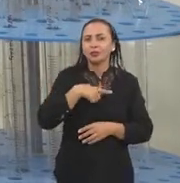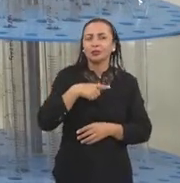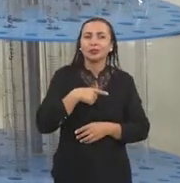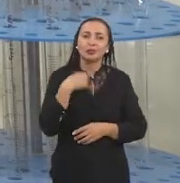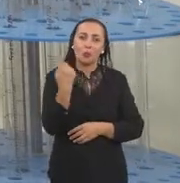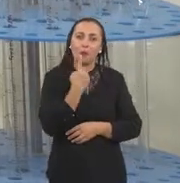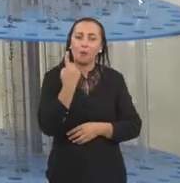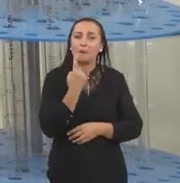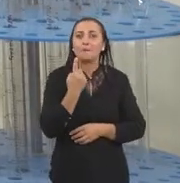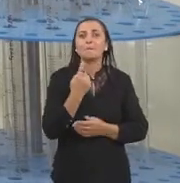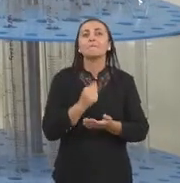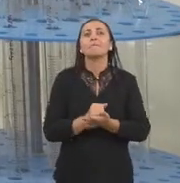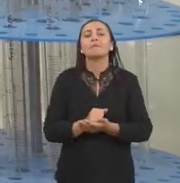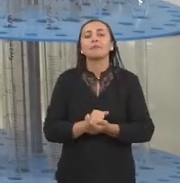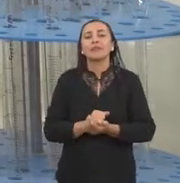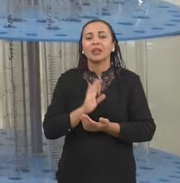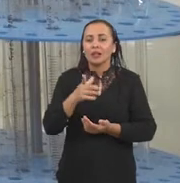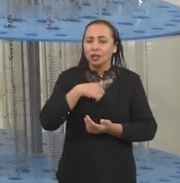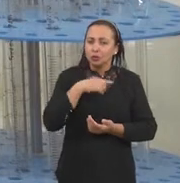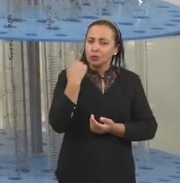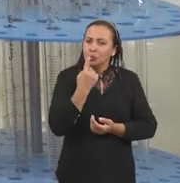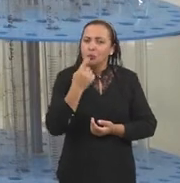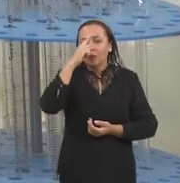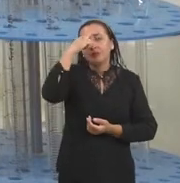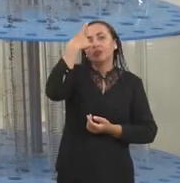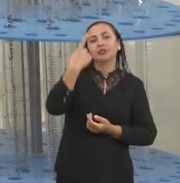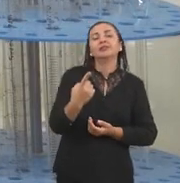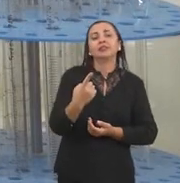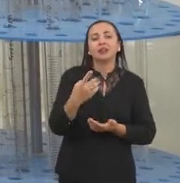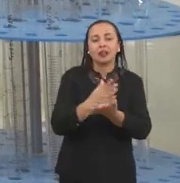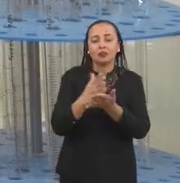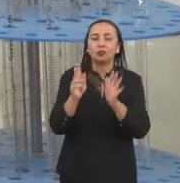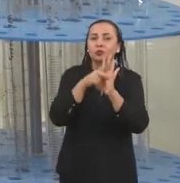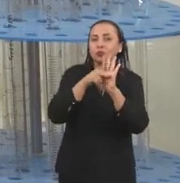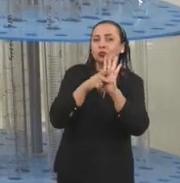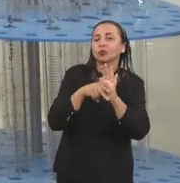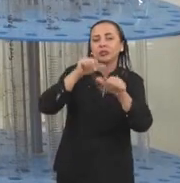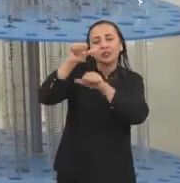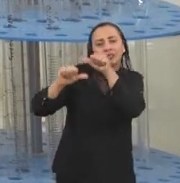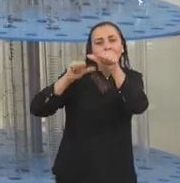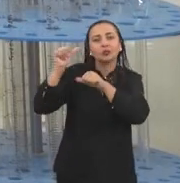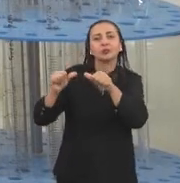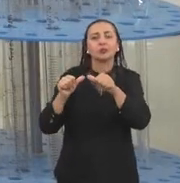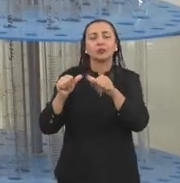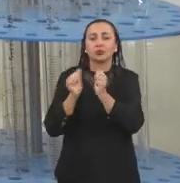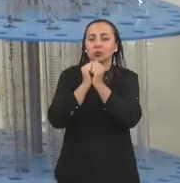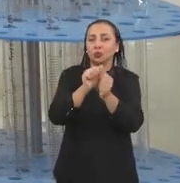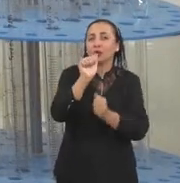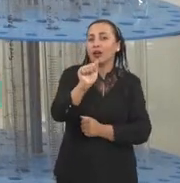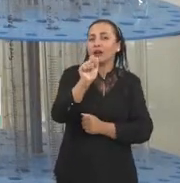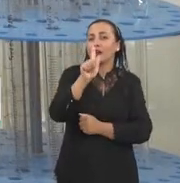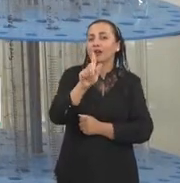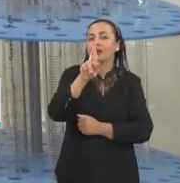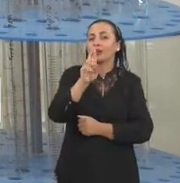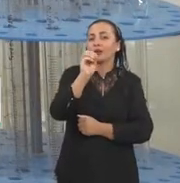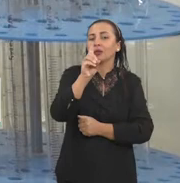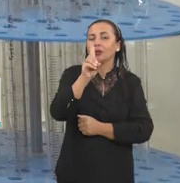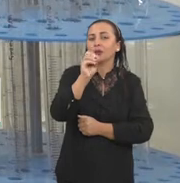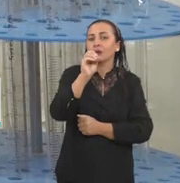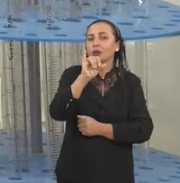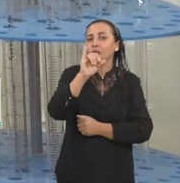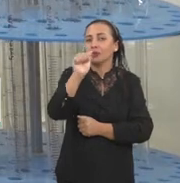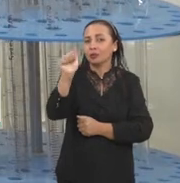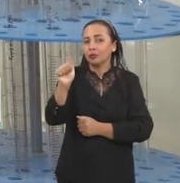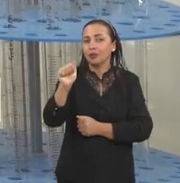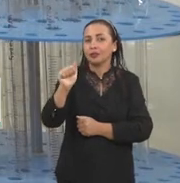do Norte, juntamente com o pessoal da Federal de Campo Grande, eles já tinham alguns projetos desenvolvidos com a Agrodóia,